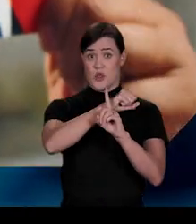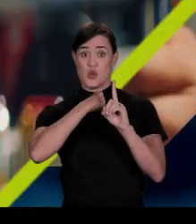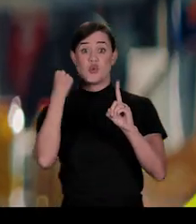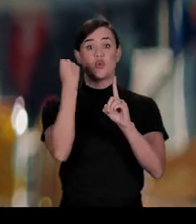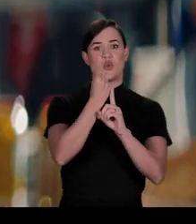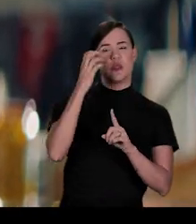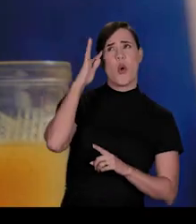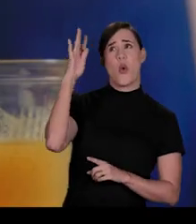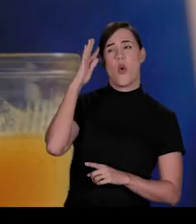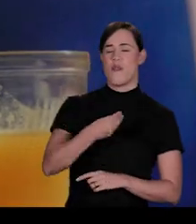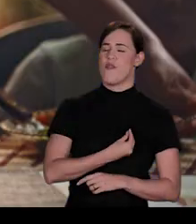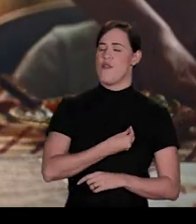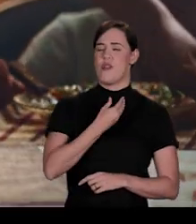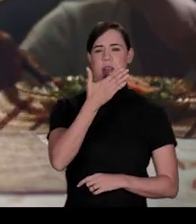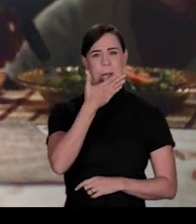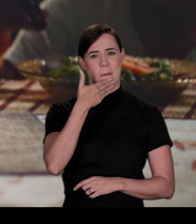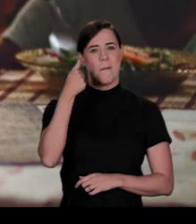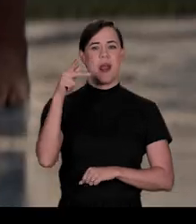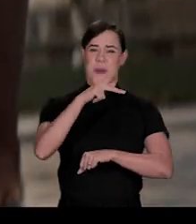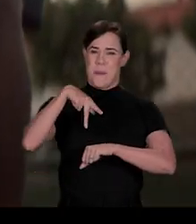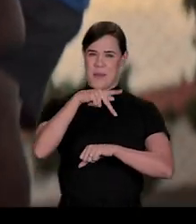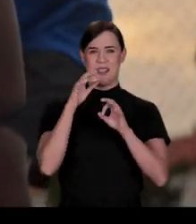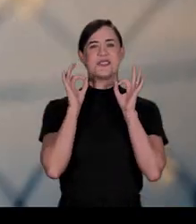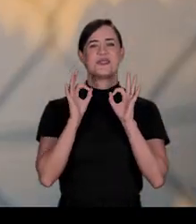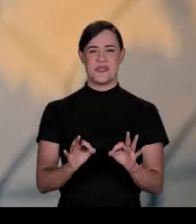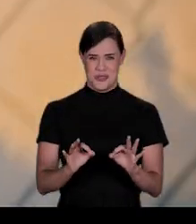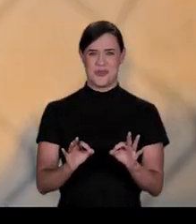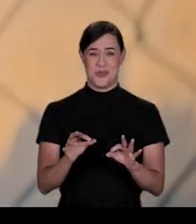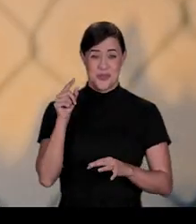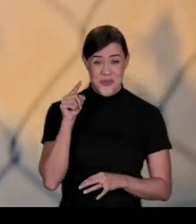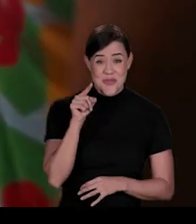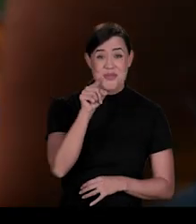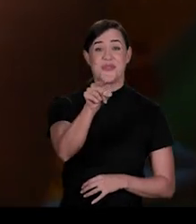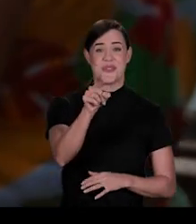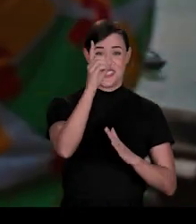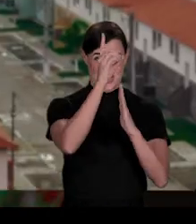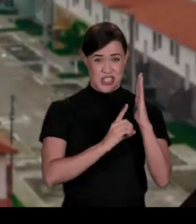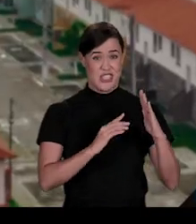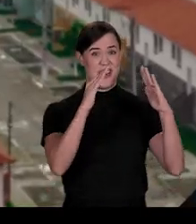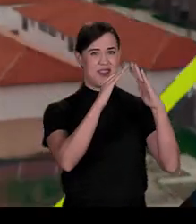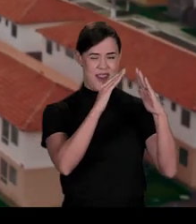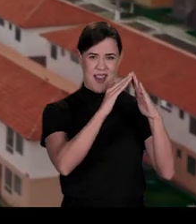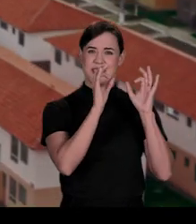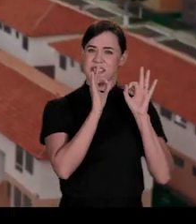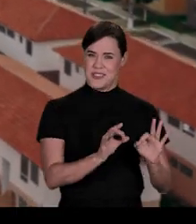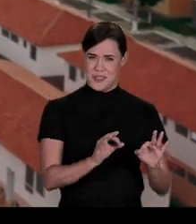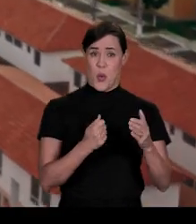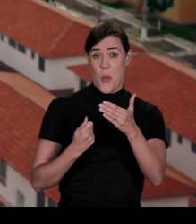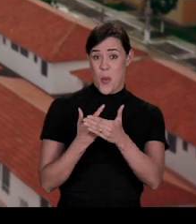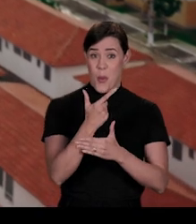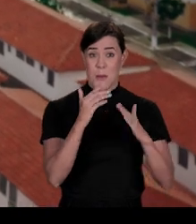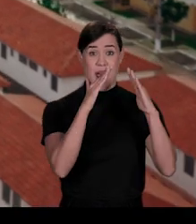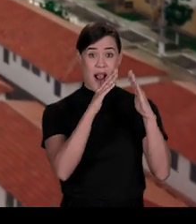benefícios sociais e que sonha com uma vida melhor e um país mais justo. É por você que tem direito à moradia digna